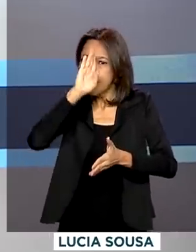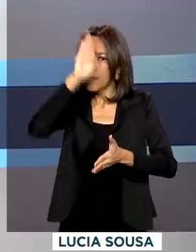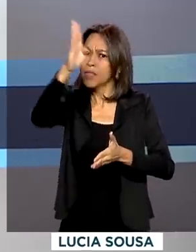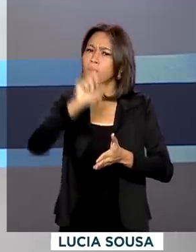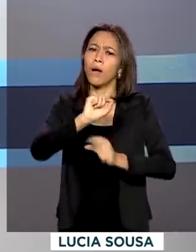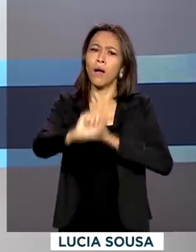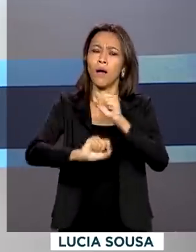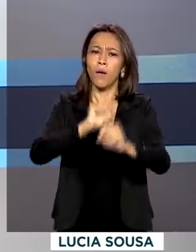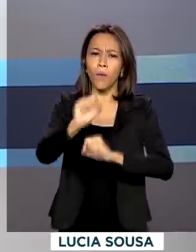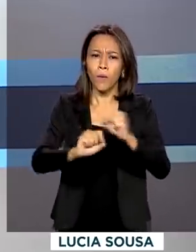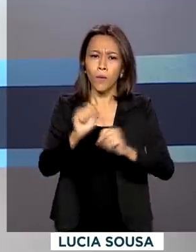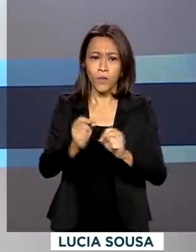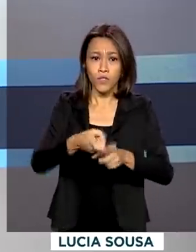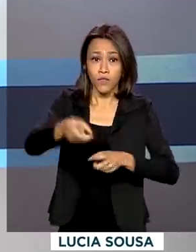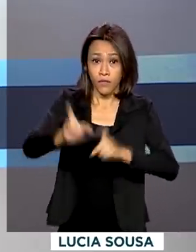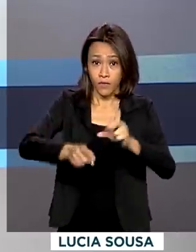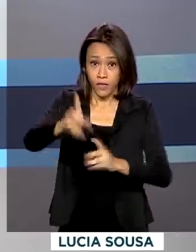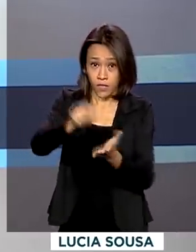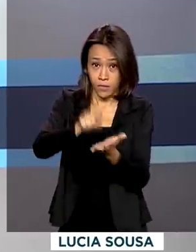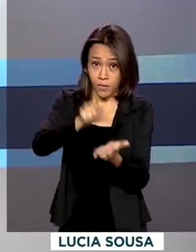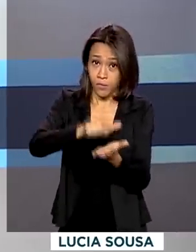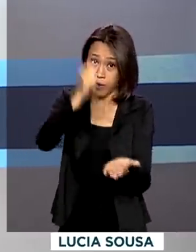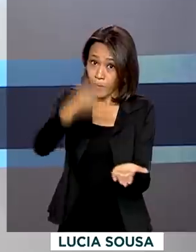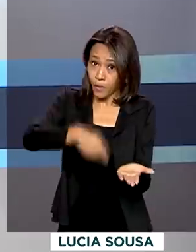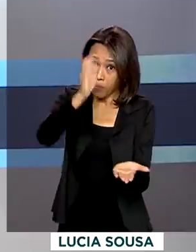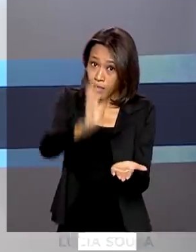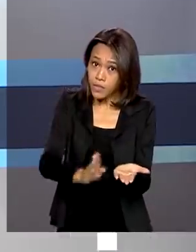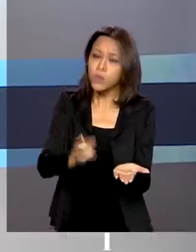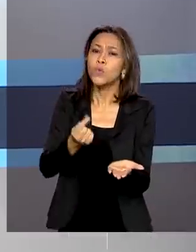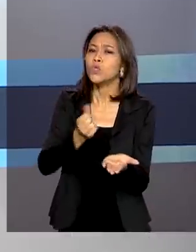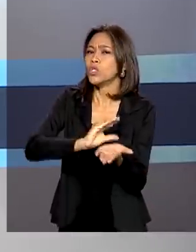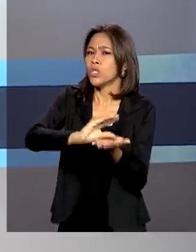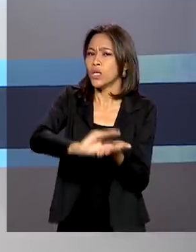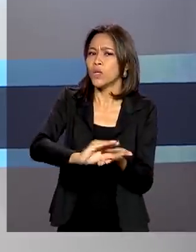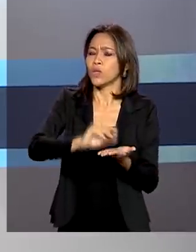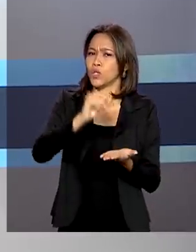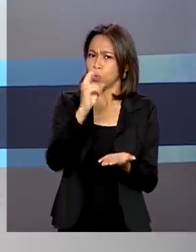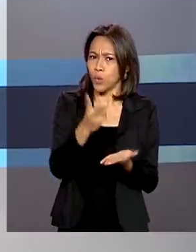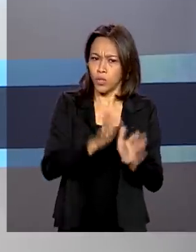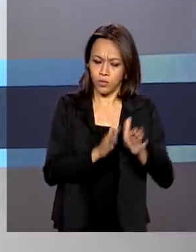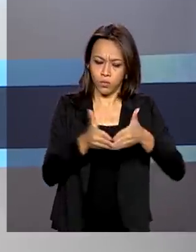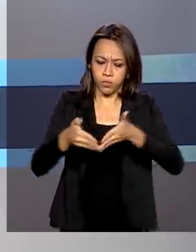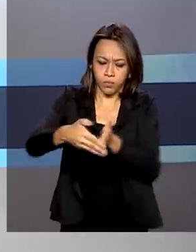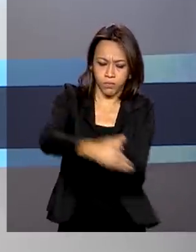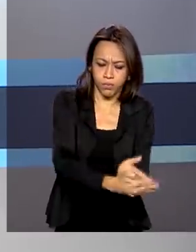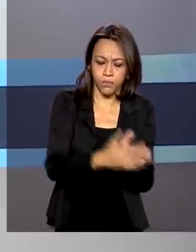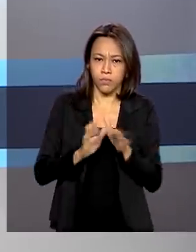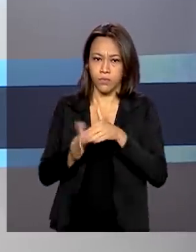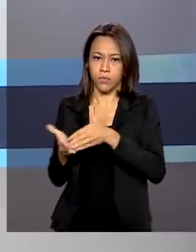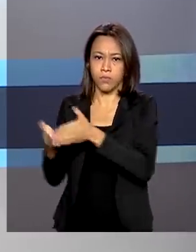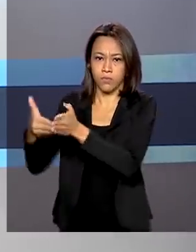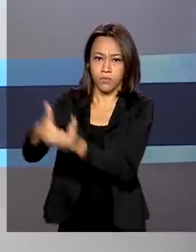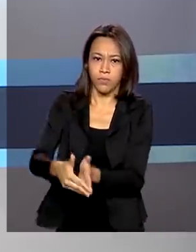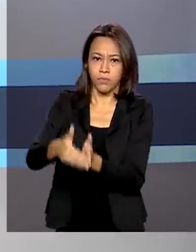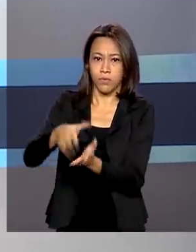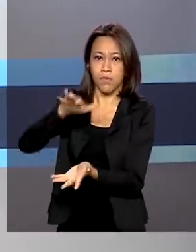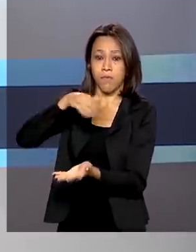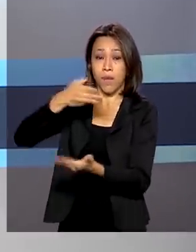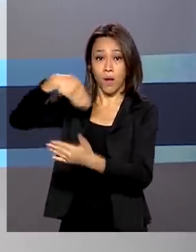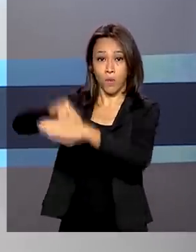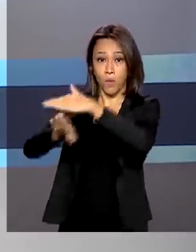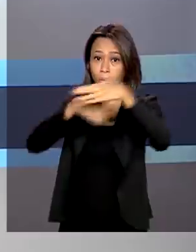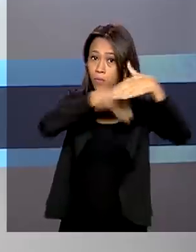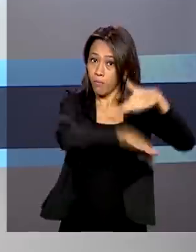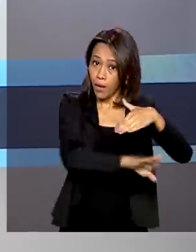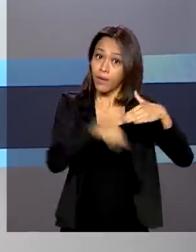exportador de celulose do país com os investimentos em dois terminais para armazenar e escoar a matéria-prima que dá